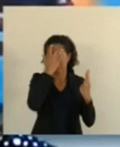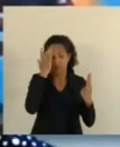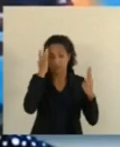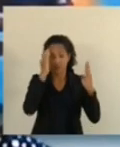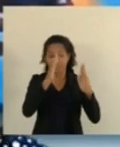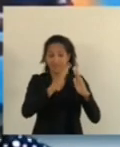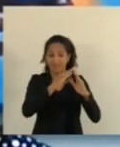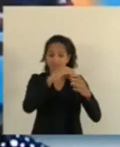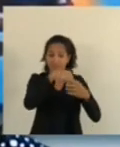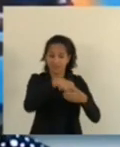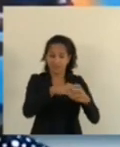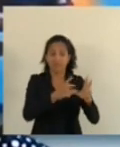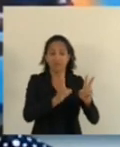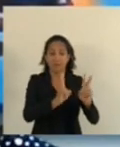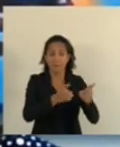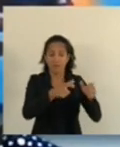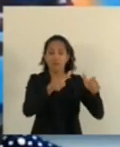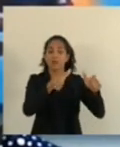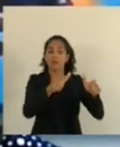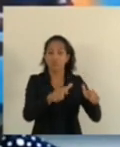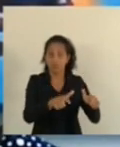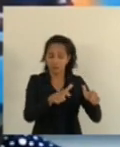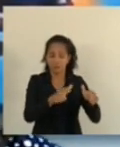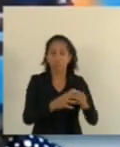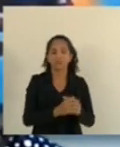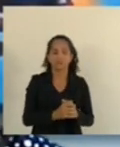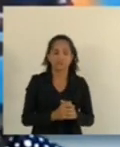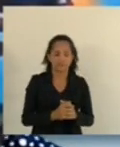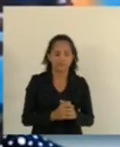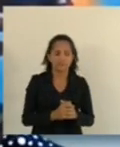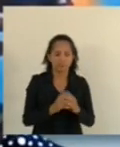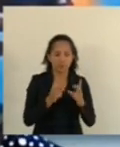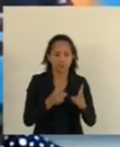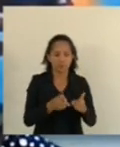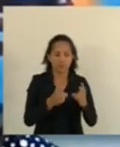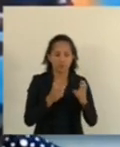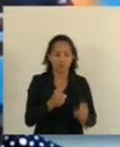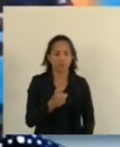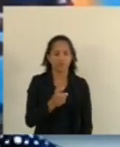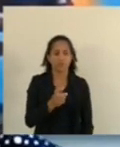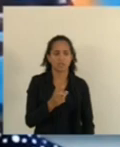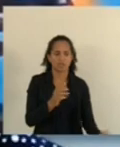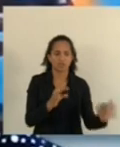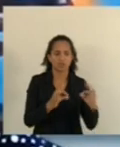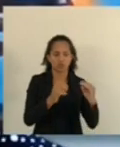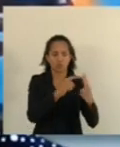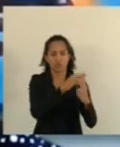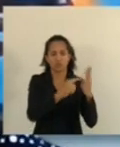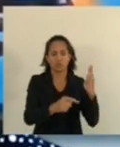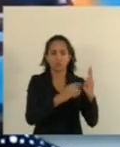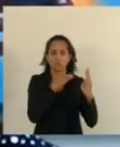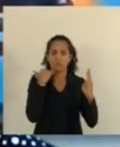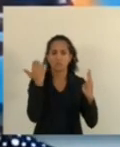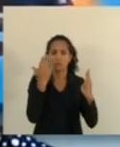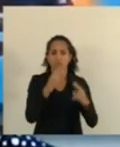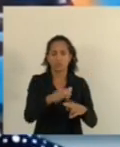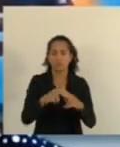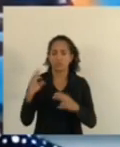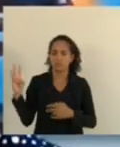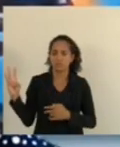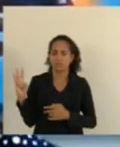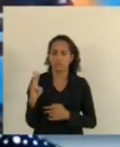estavam neste local e todas, pelo que eu estou vendo aqui agora melhor, morreram em decorrência